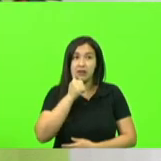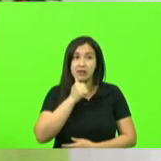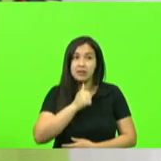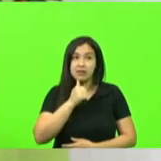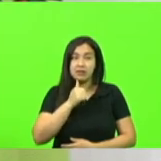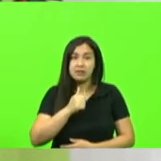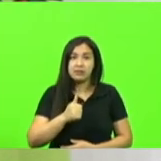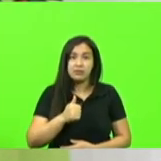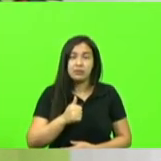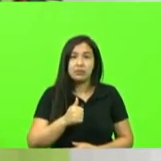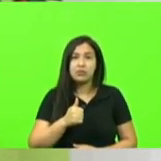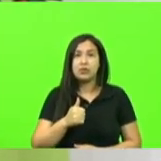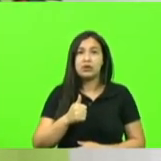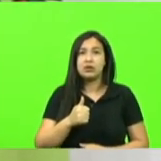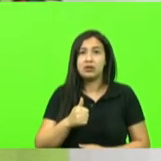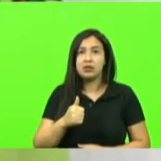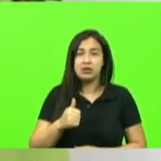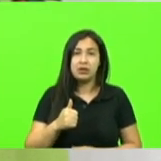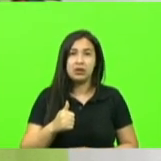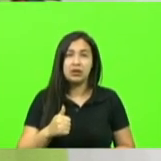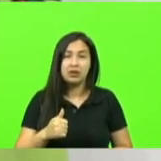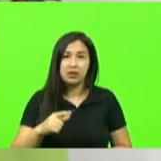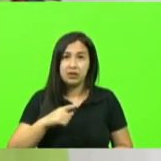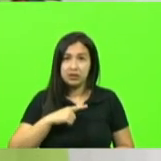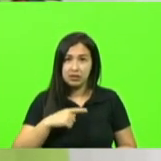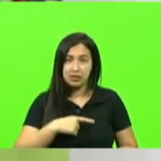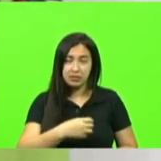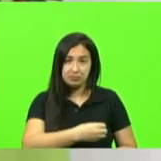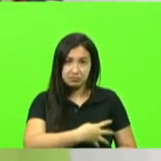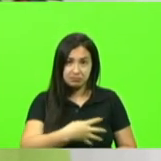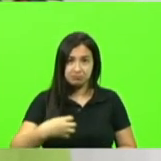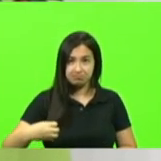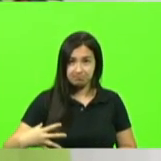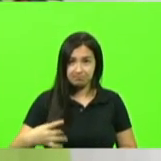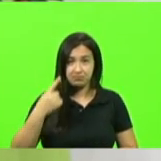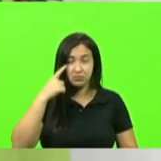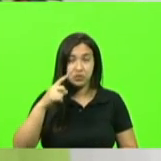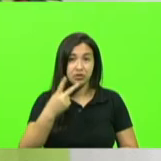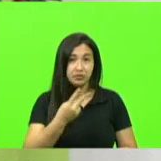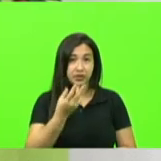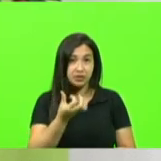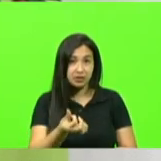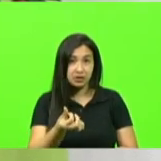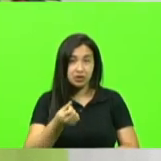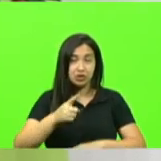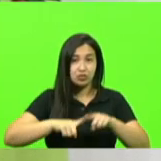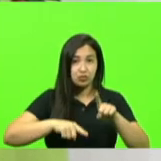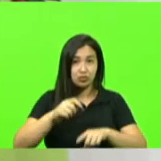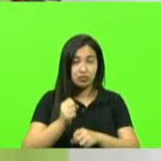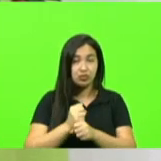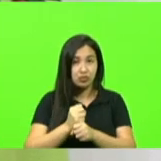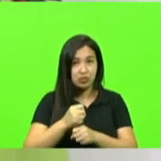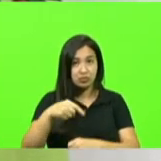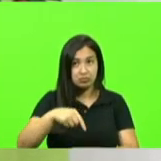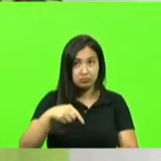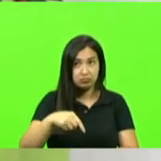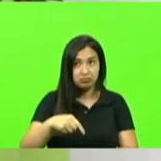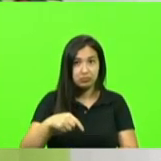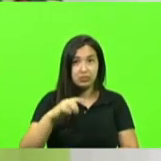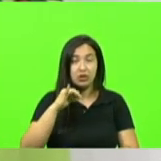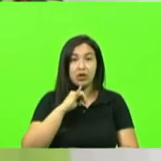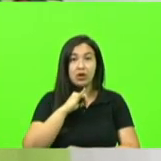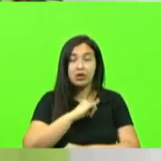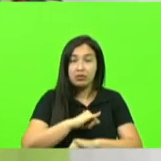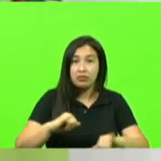mamografia no dia 26 de julho deste ano foi informada que o resultado